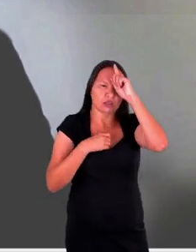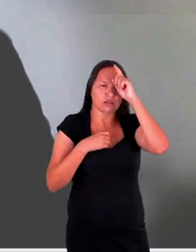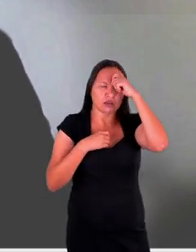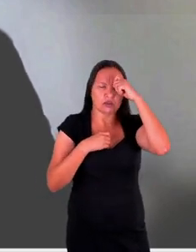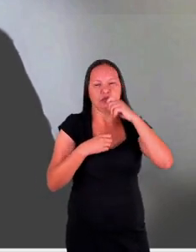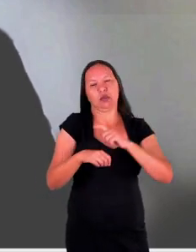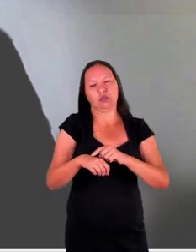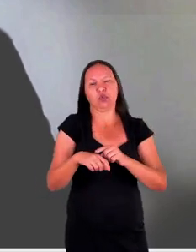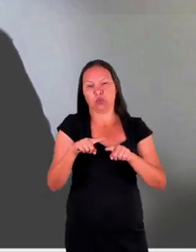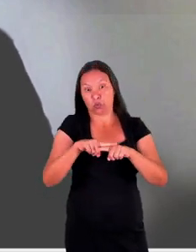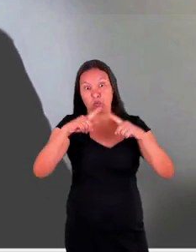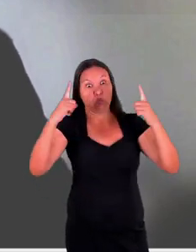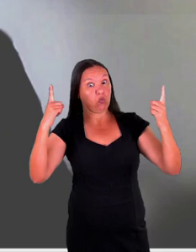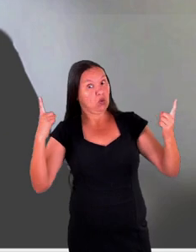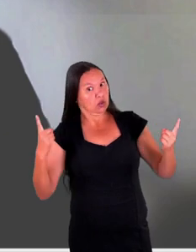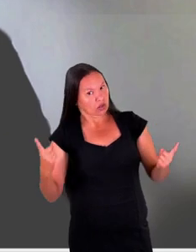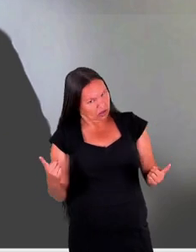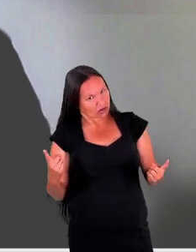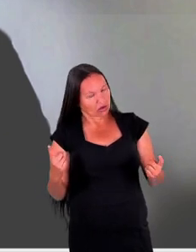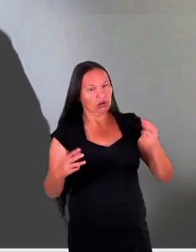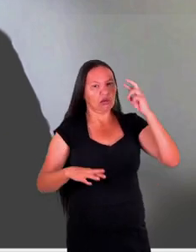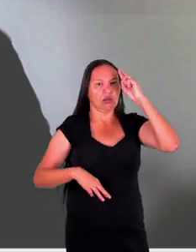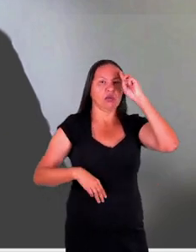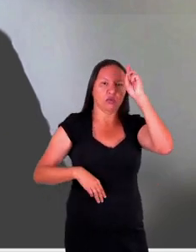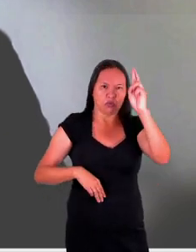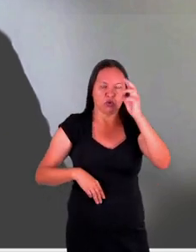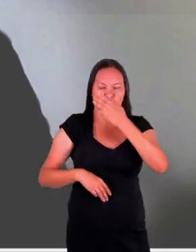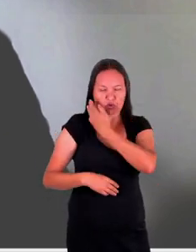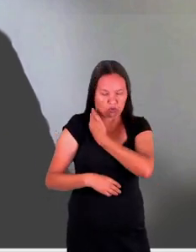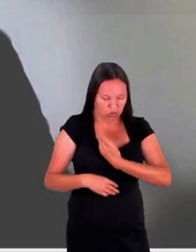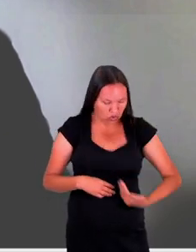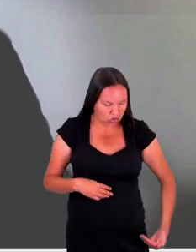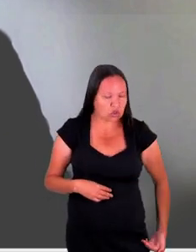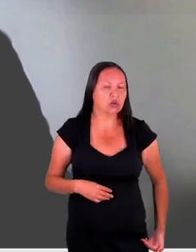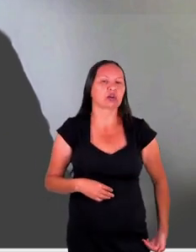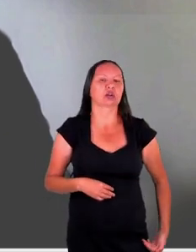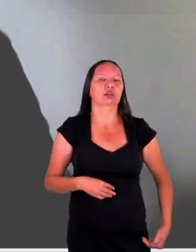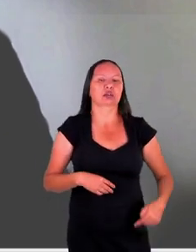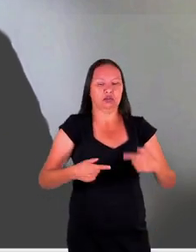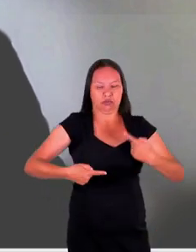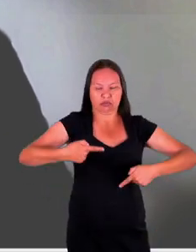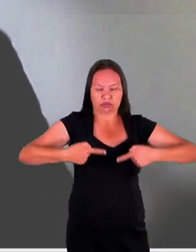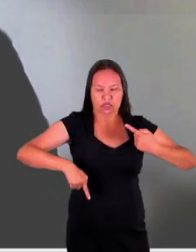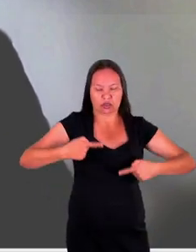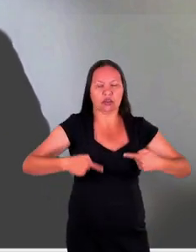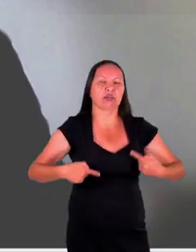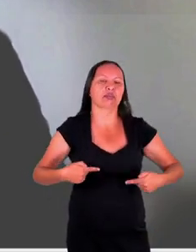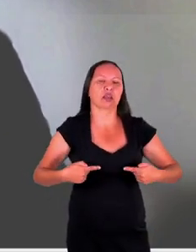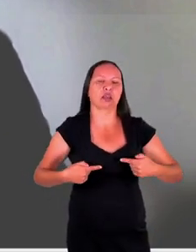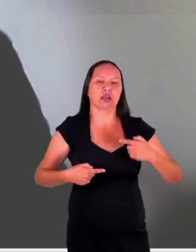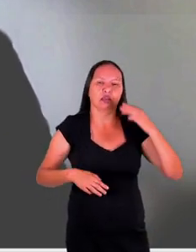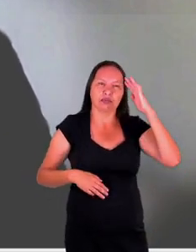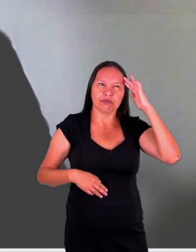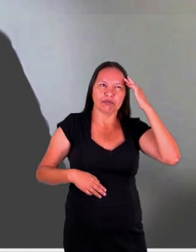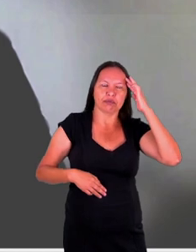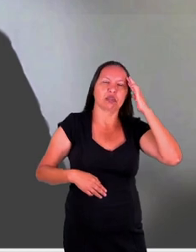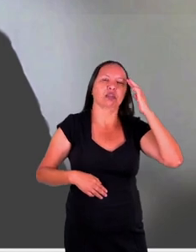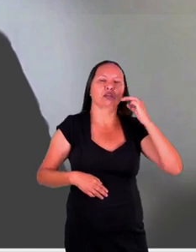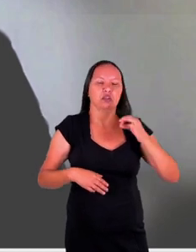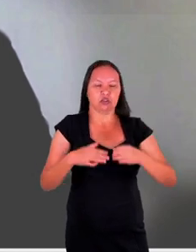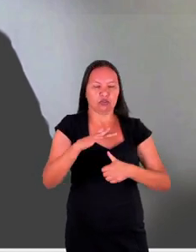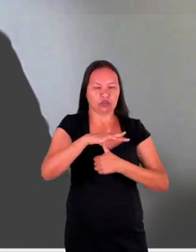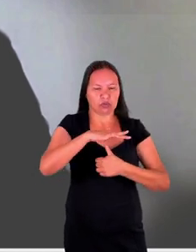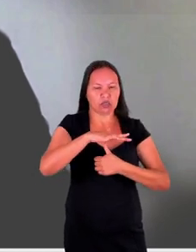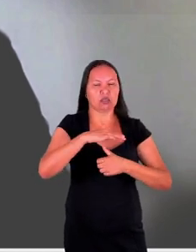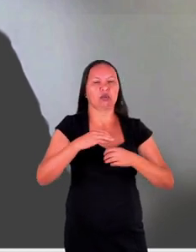que isso, uma orientação de política institucional de maneira a se atentar o que seja o dever de informação,